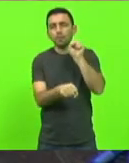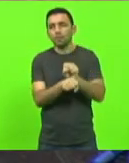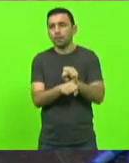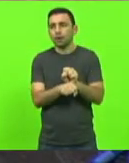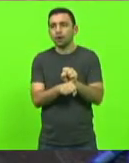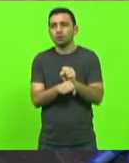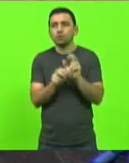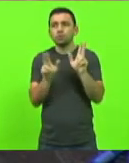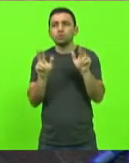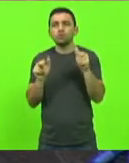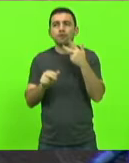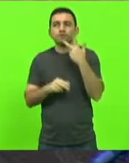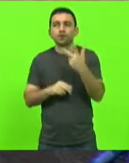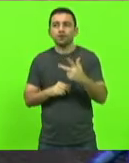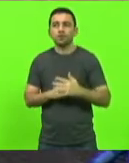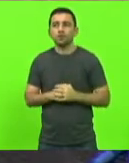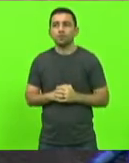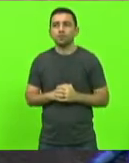nunca pensou nisso.